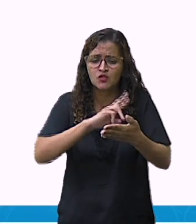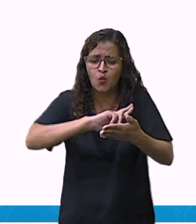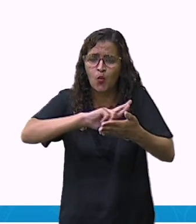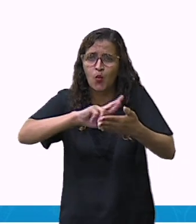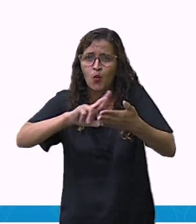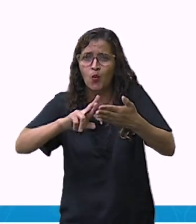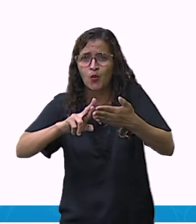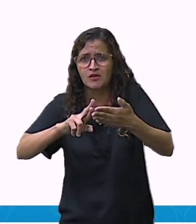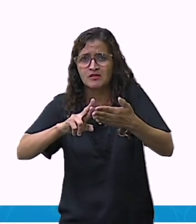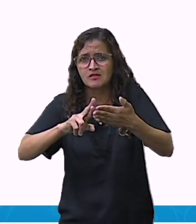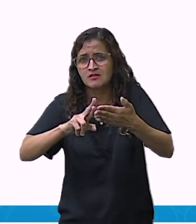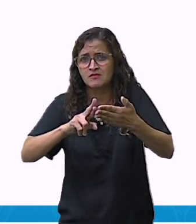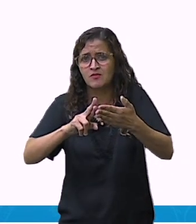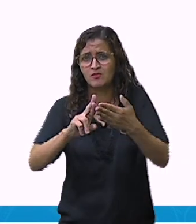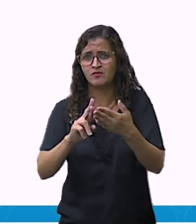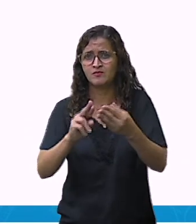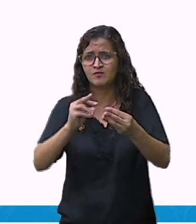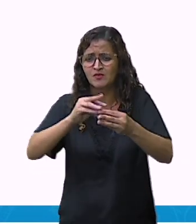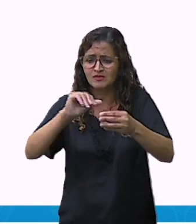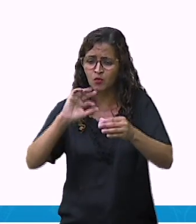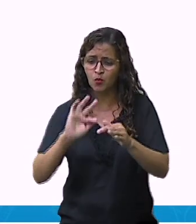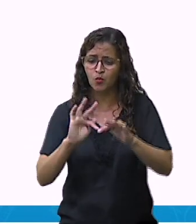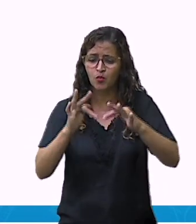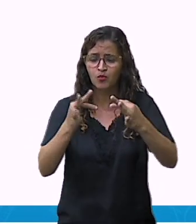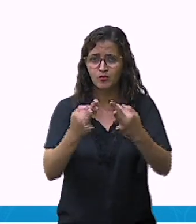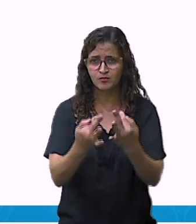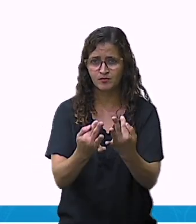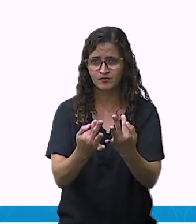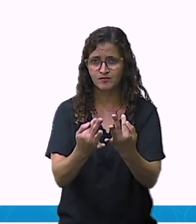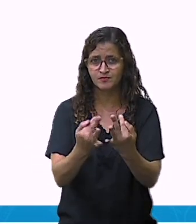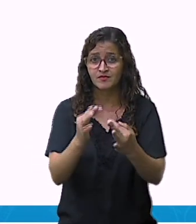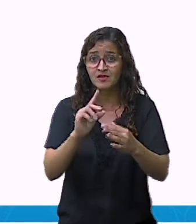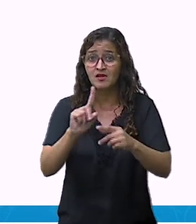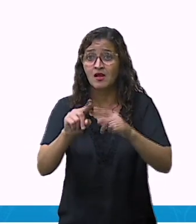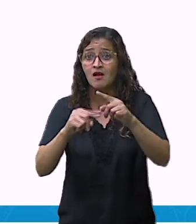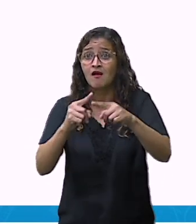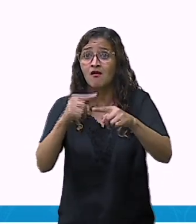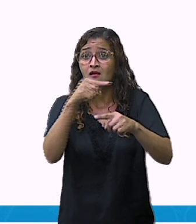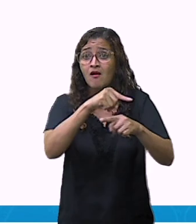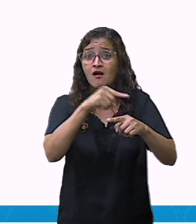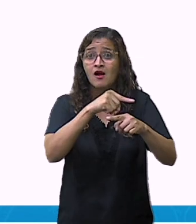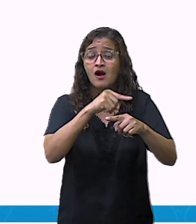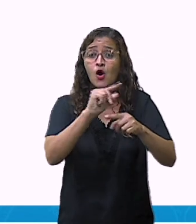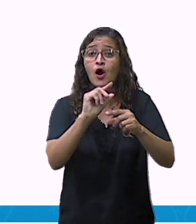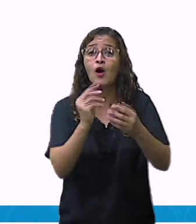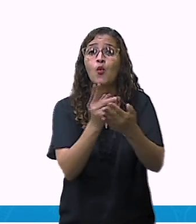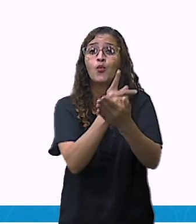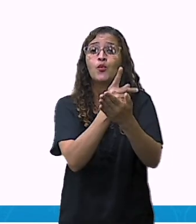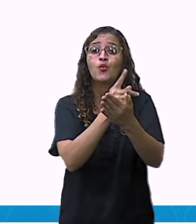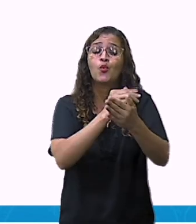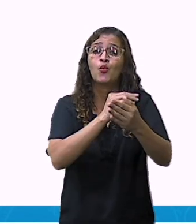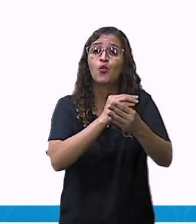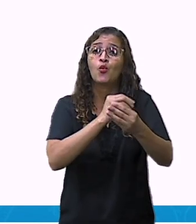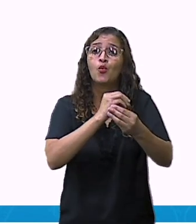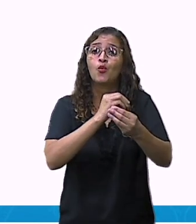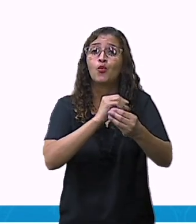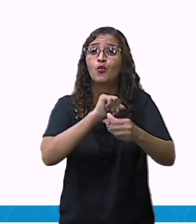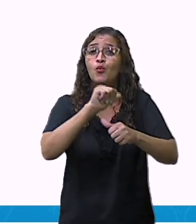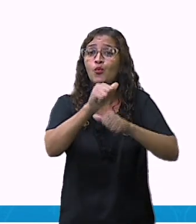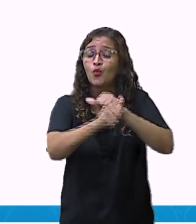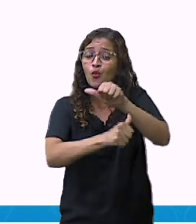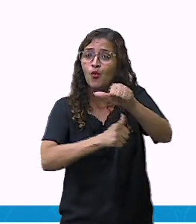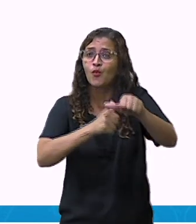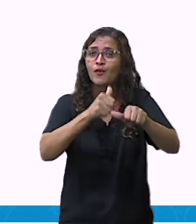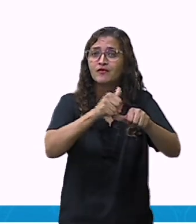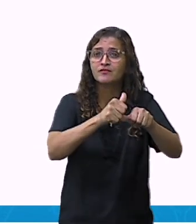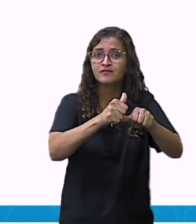Essa transformação é chamada de decomposição. É isso aí que eu acabei de falar.